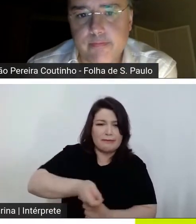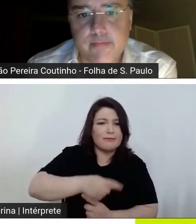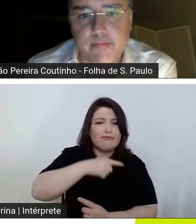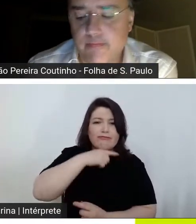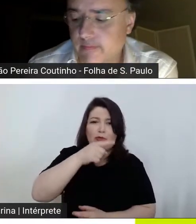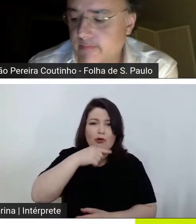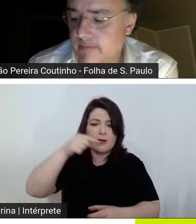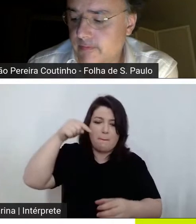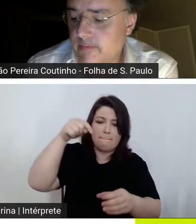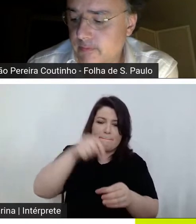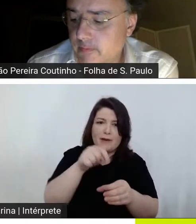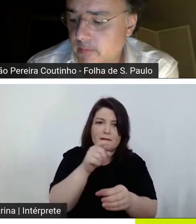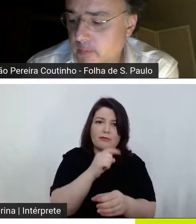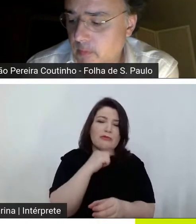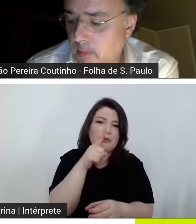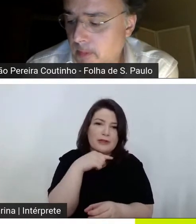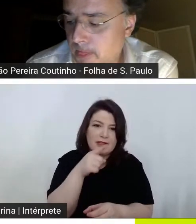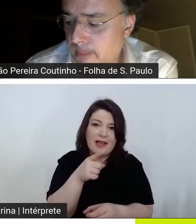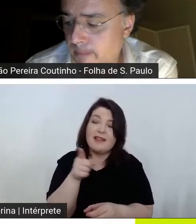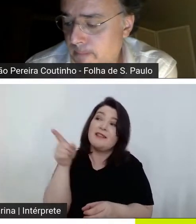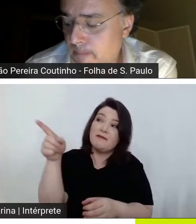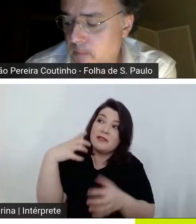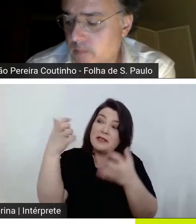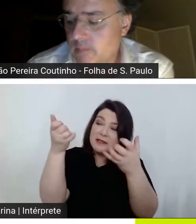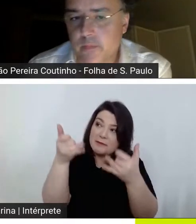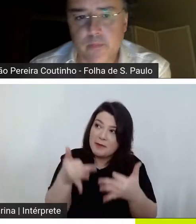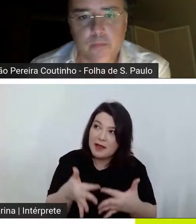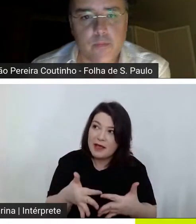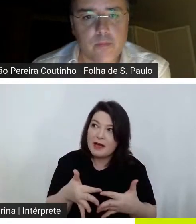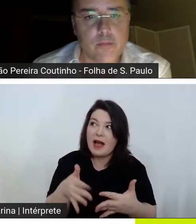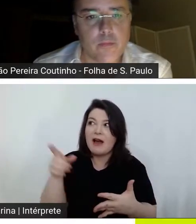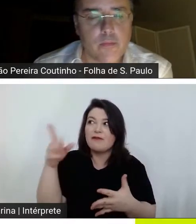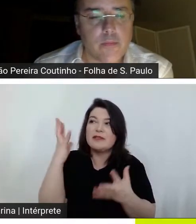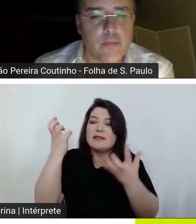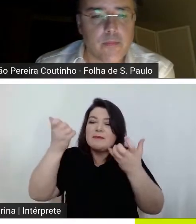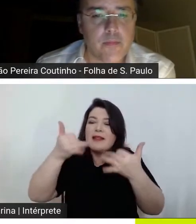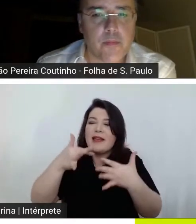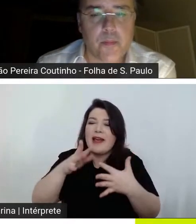diferença importante você trazer também a questão do destino